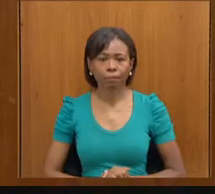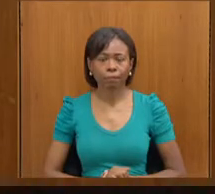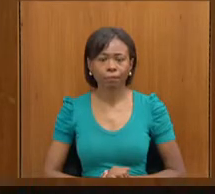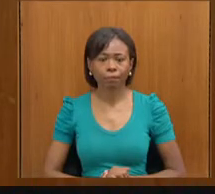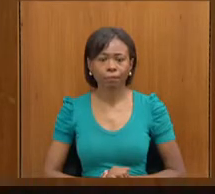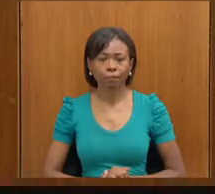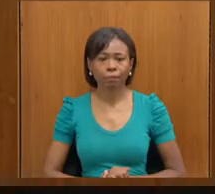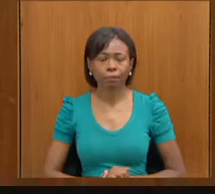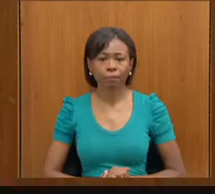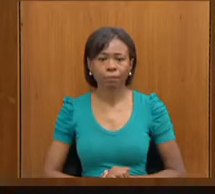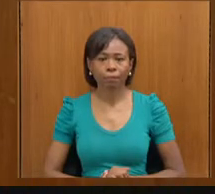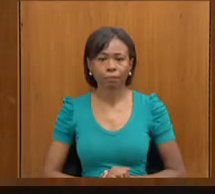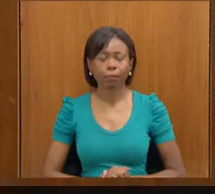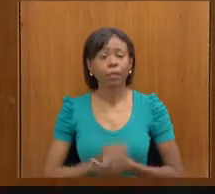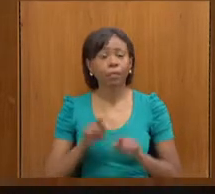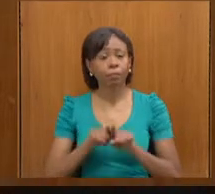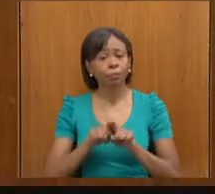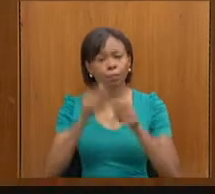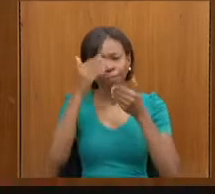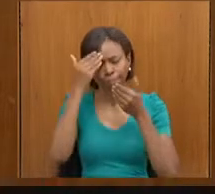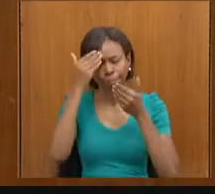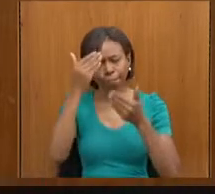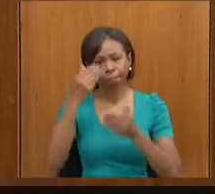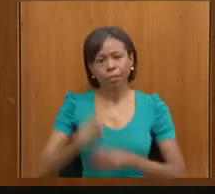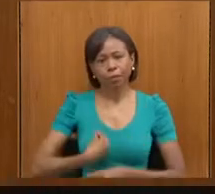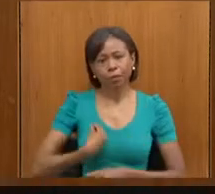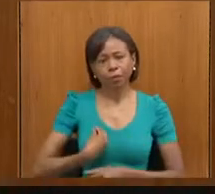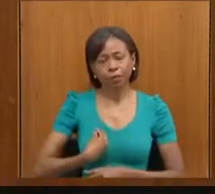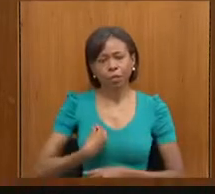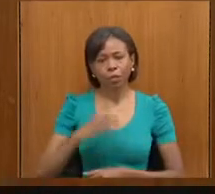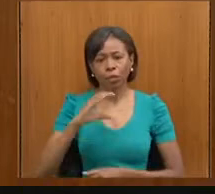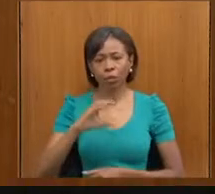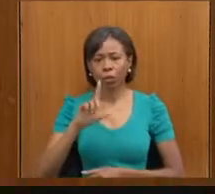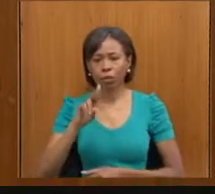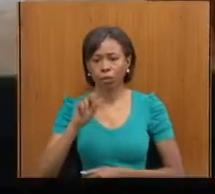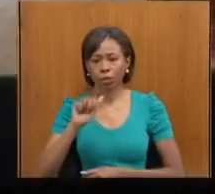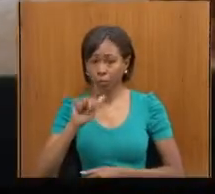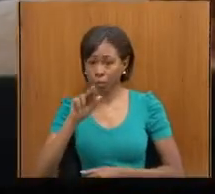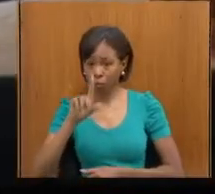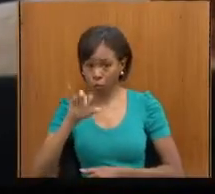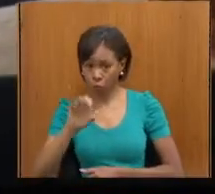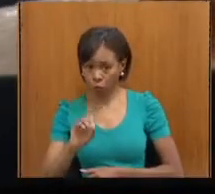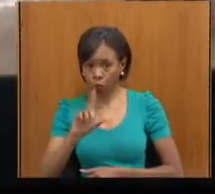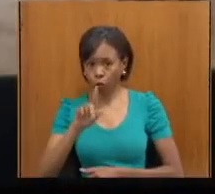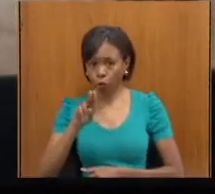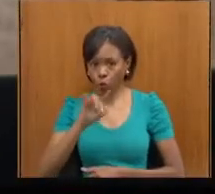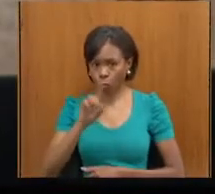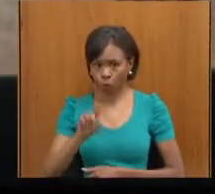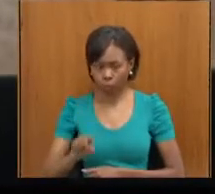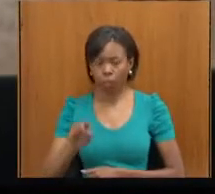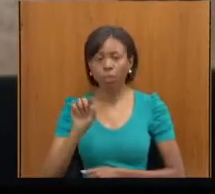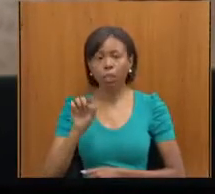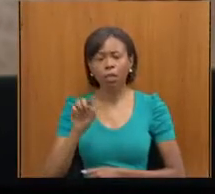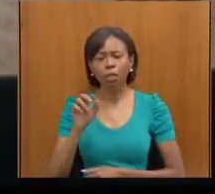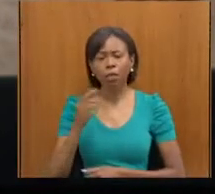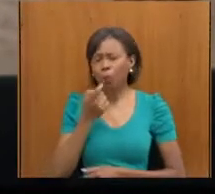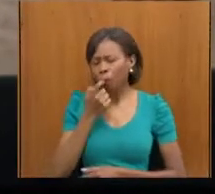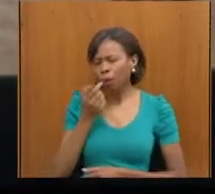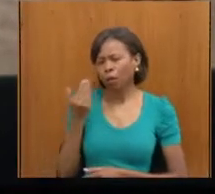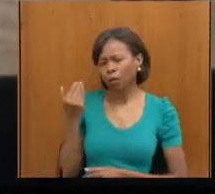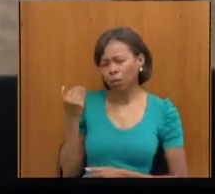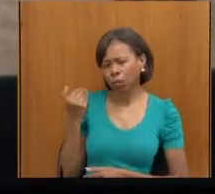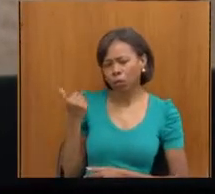registrar e agradecer a presença do amigo Cláudio Luiz de Oliveira, que assumiu agora, recentemente,